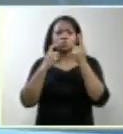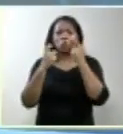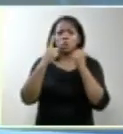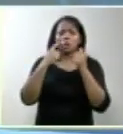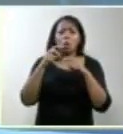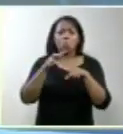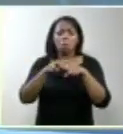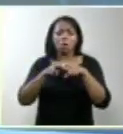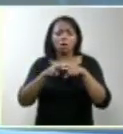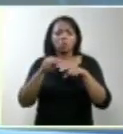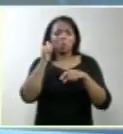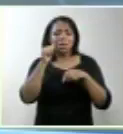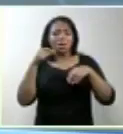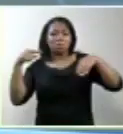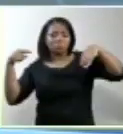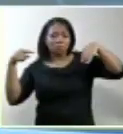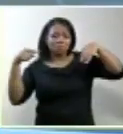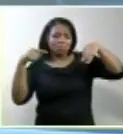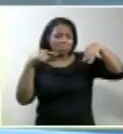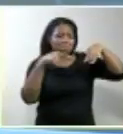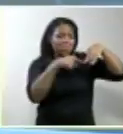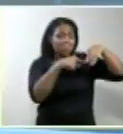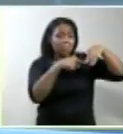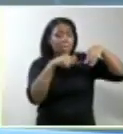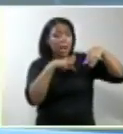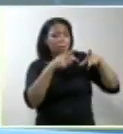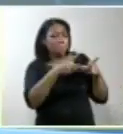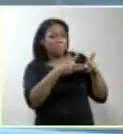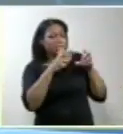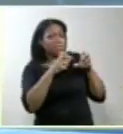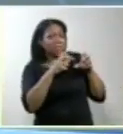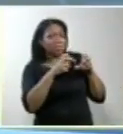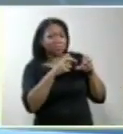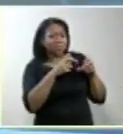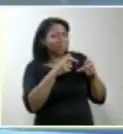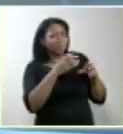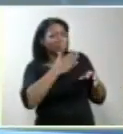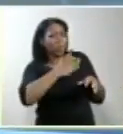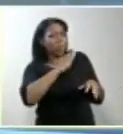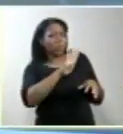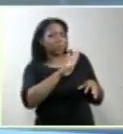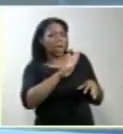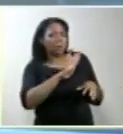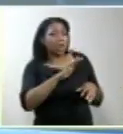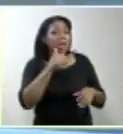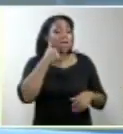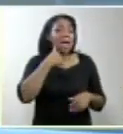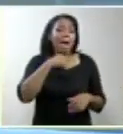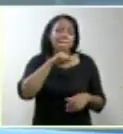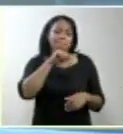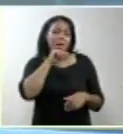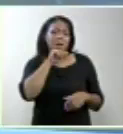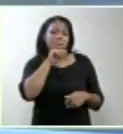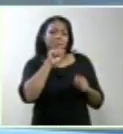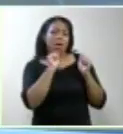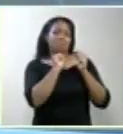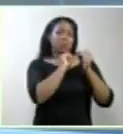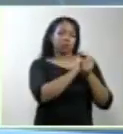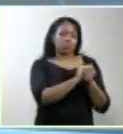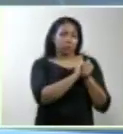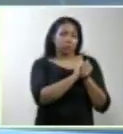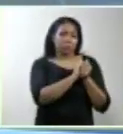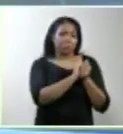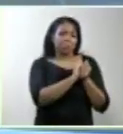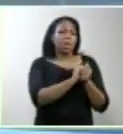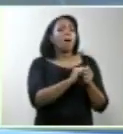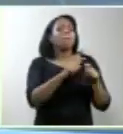ressonância magnética, porque ela percebia que ali não era o ambiente que ela ficava e a mãe dela não estava perto. Com a ressonância, nós percebemos que